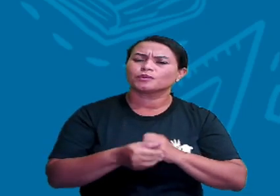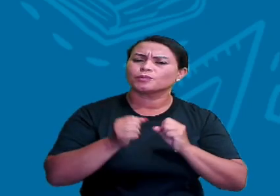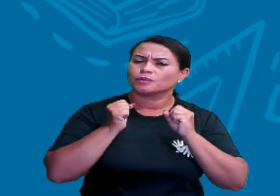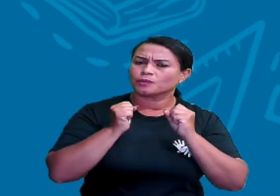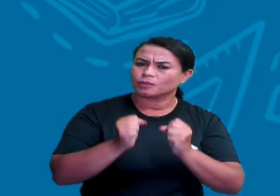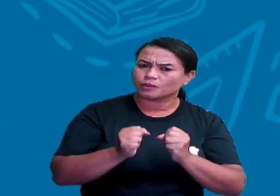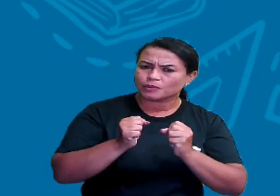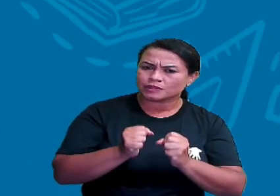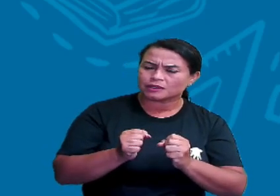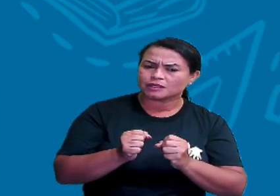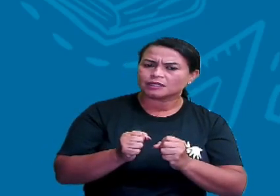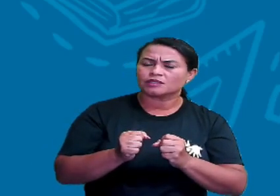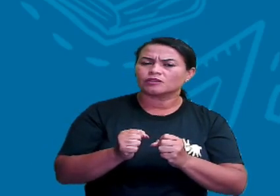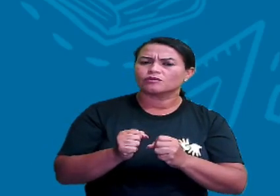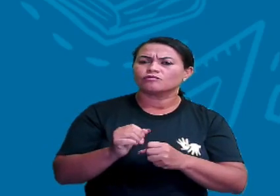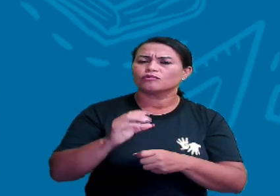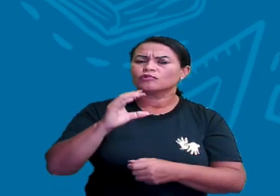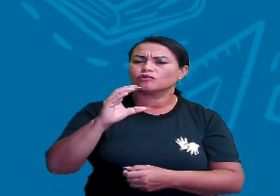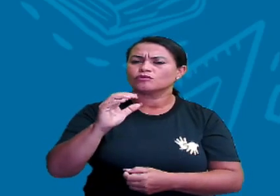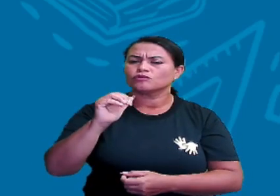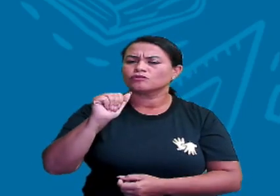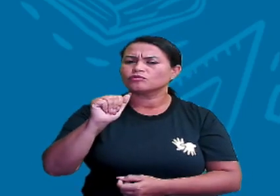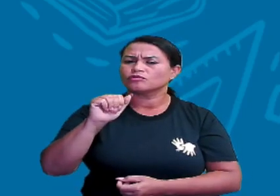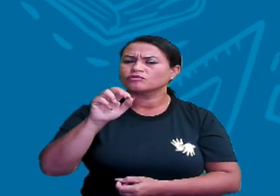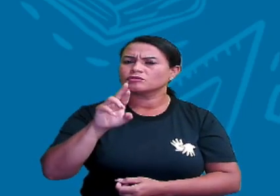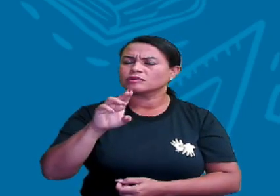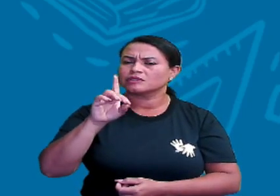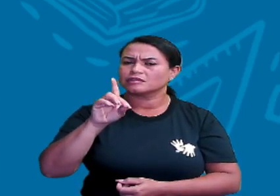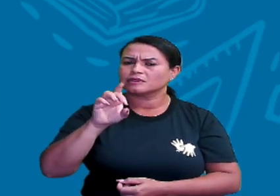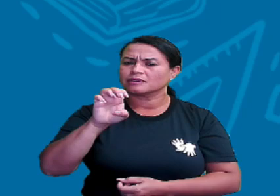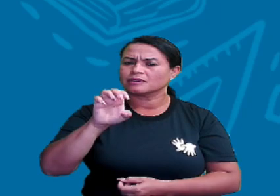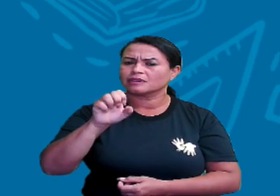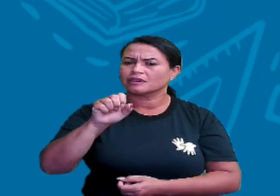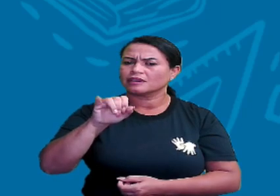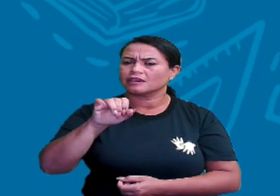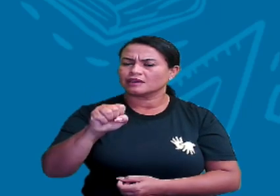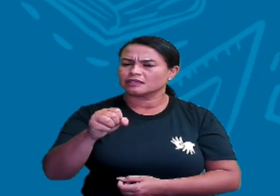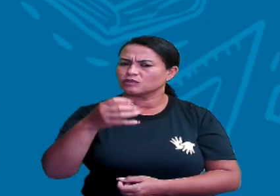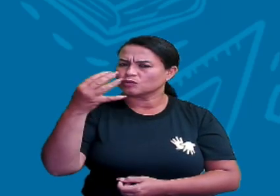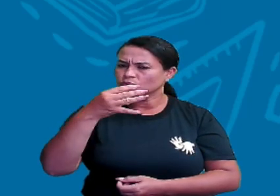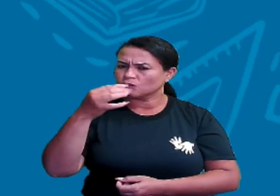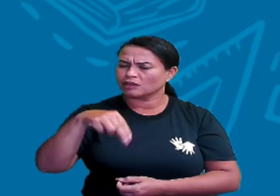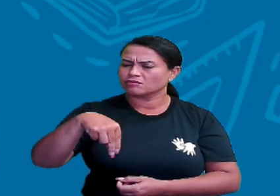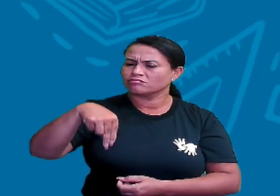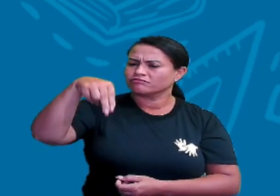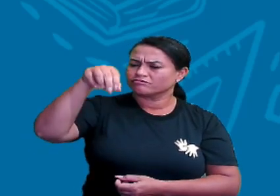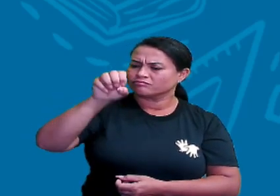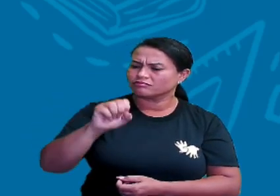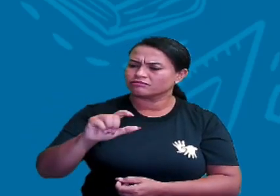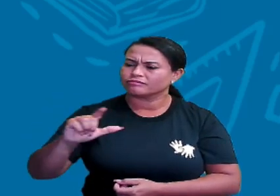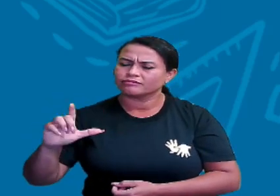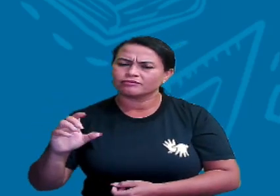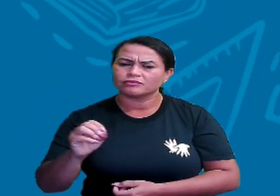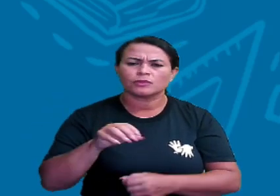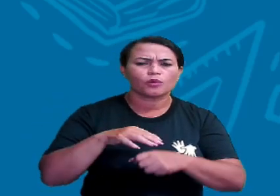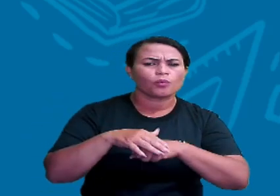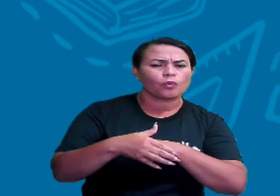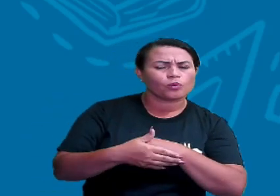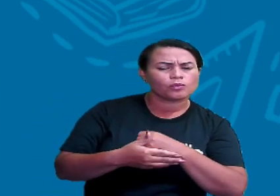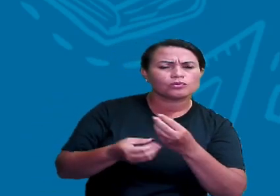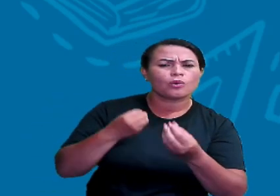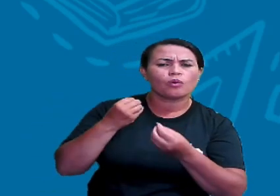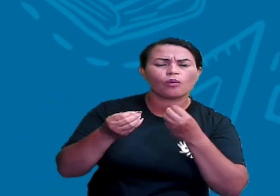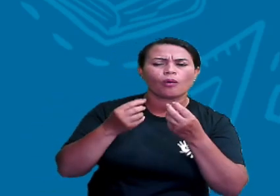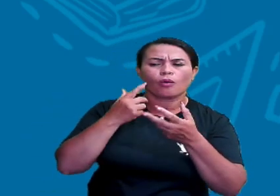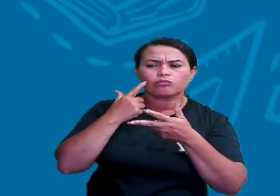localizar os pontos cardeais por meio de... Gente, a noite, a gente usa para se localizar.